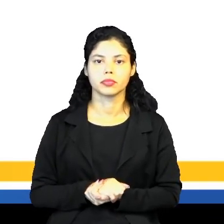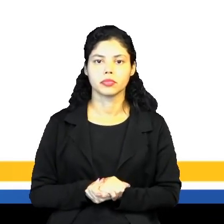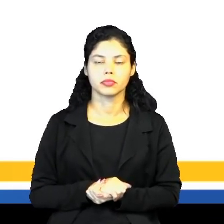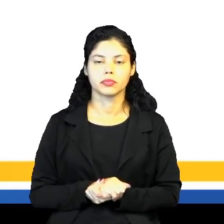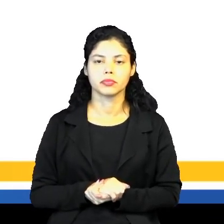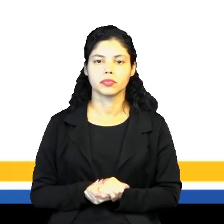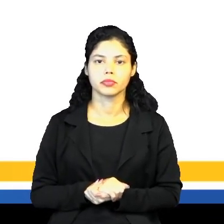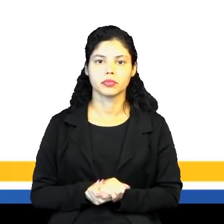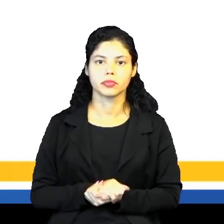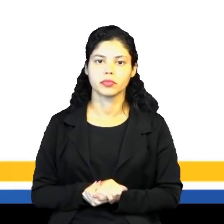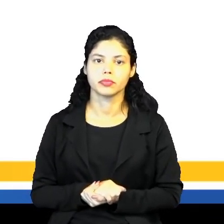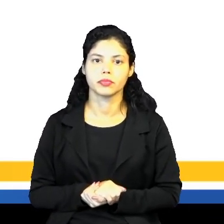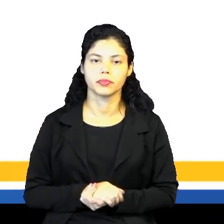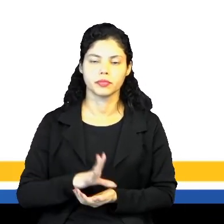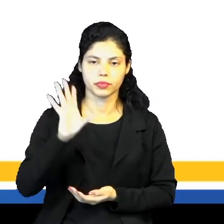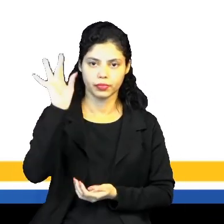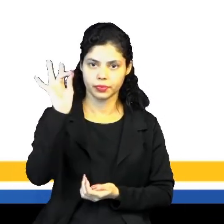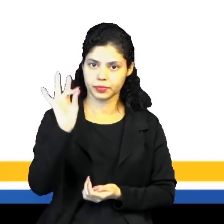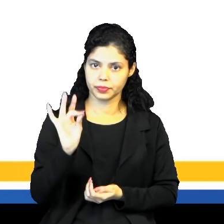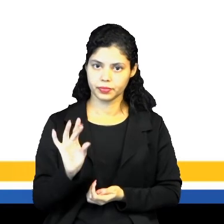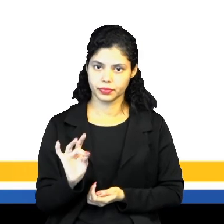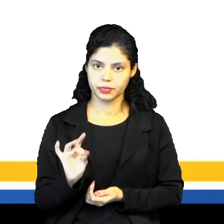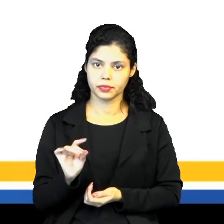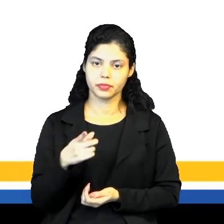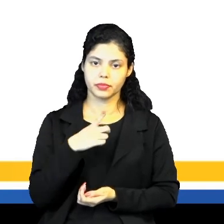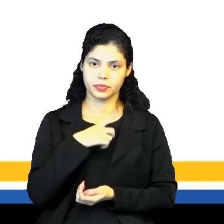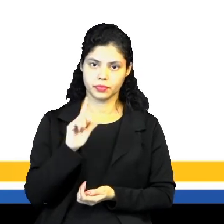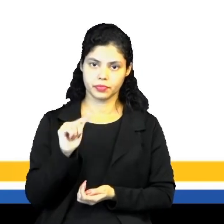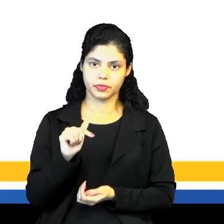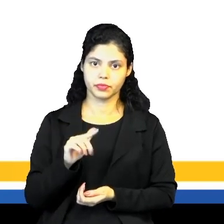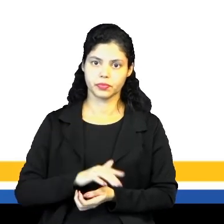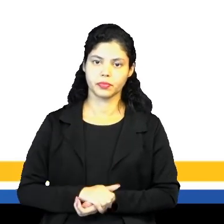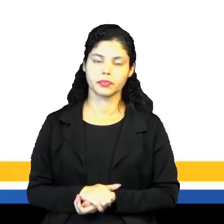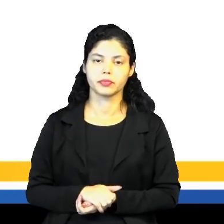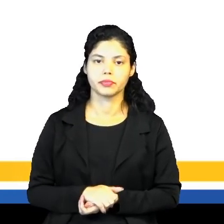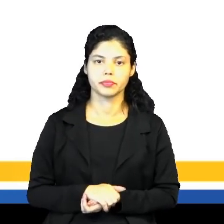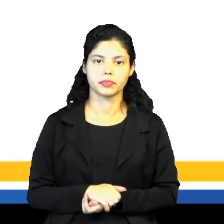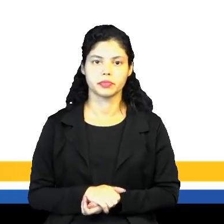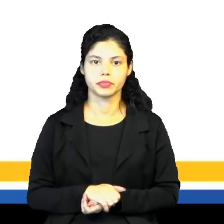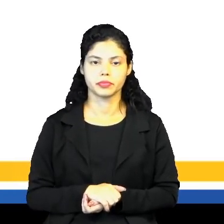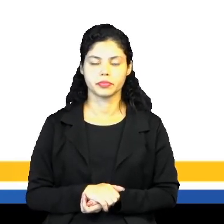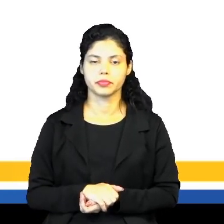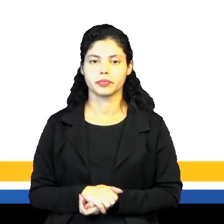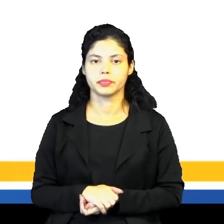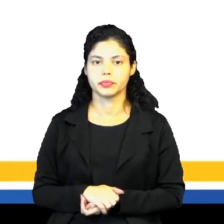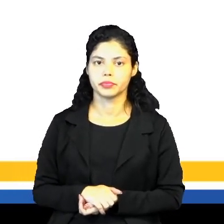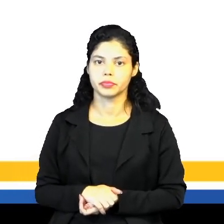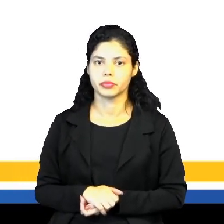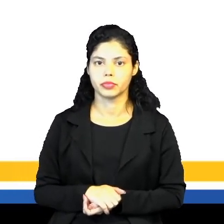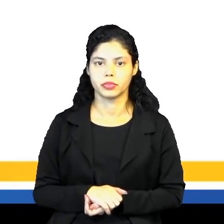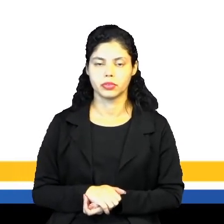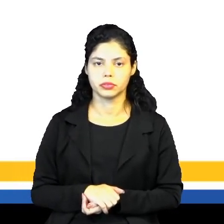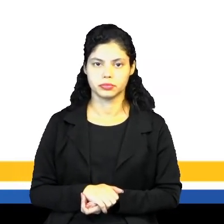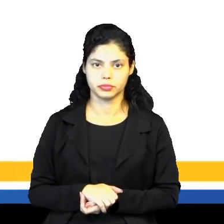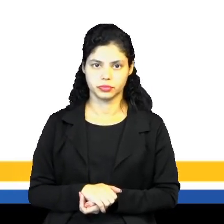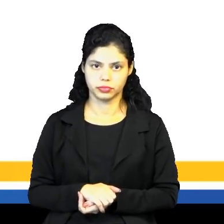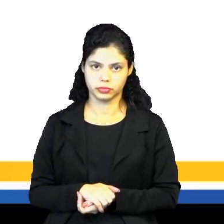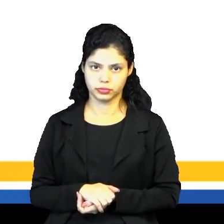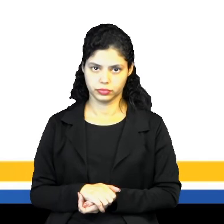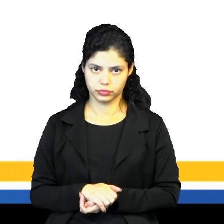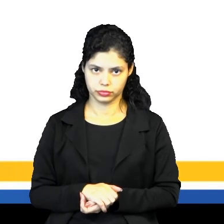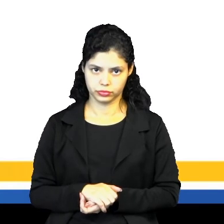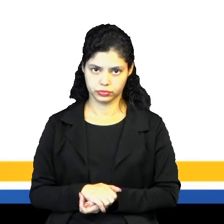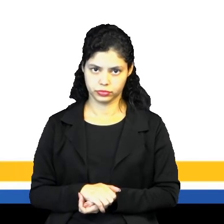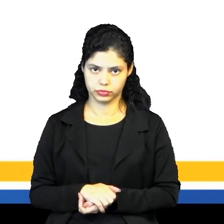delimitar aí o que que cada setazinha dessa é, né? Cada parte da notícia é. Então, nós temos aquele nome lá,